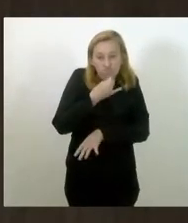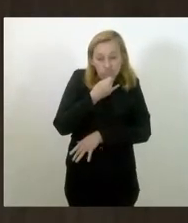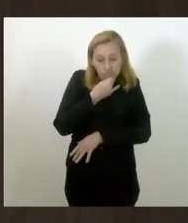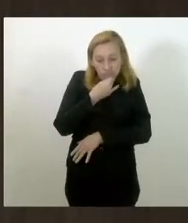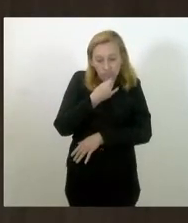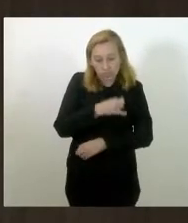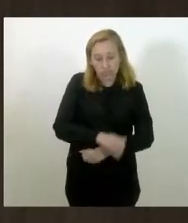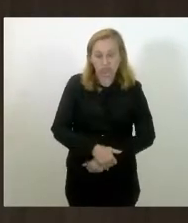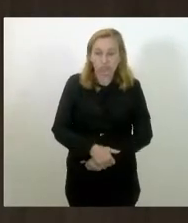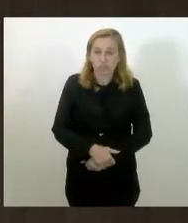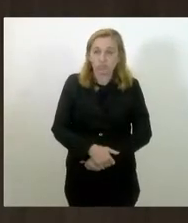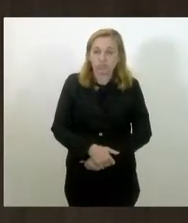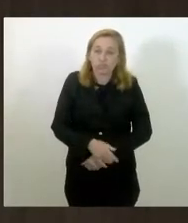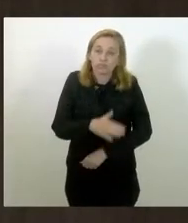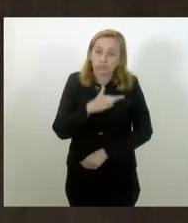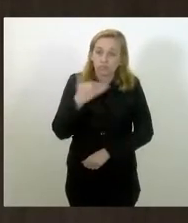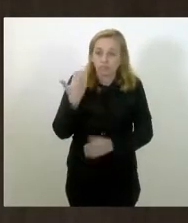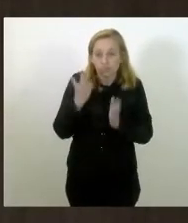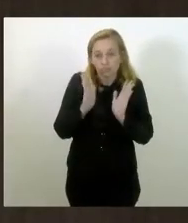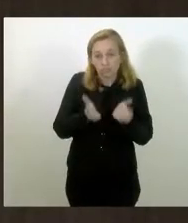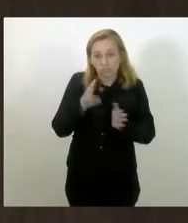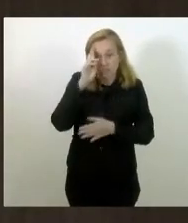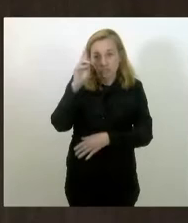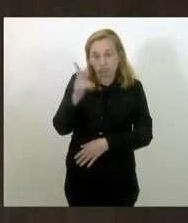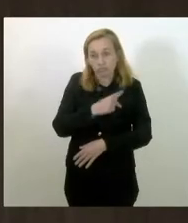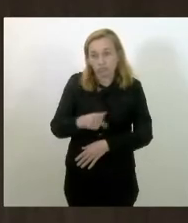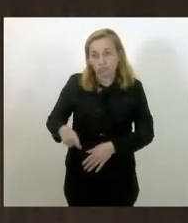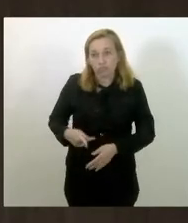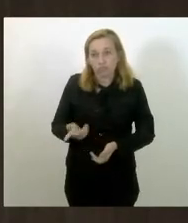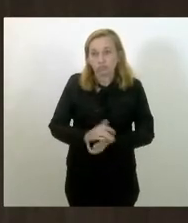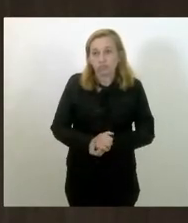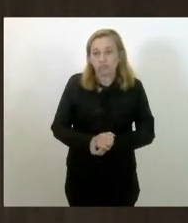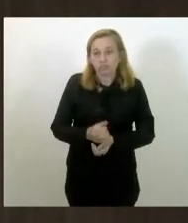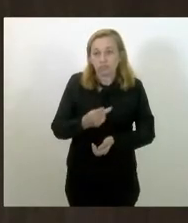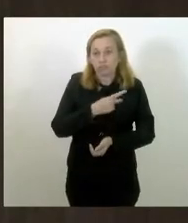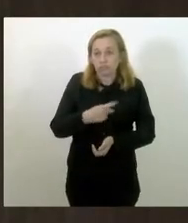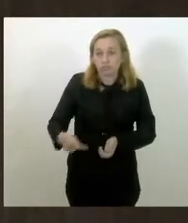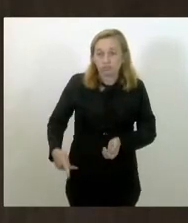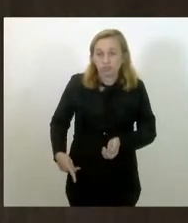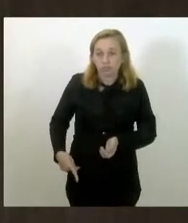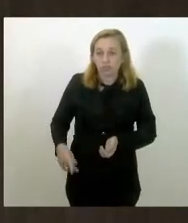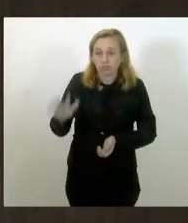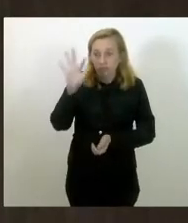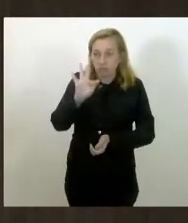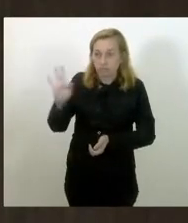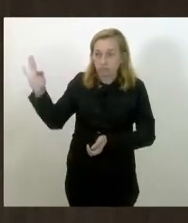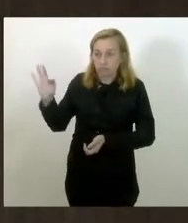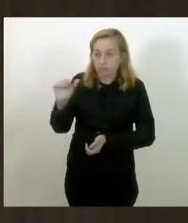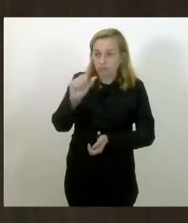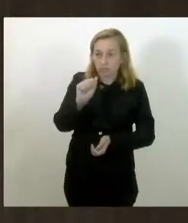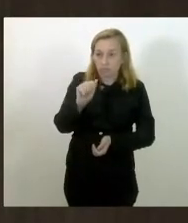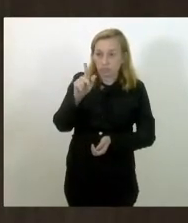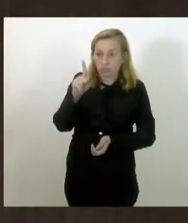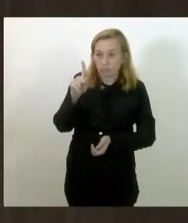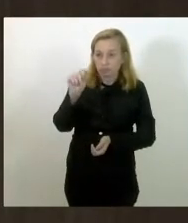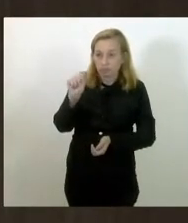registro. Faleceu hoje, senhor presidente, a presidente da Federação das APAES do Estado do Rio de Janeiro,